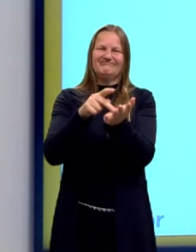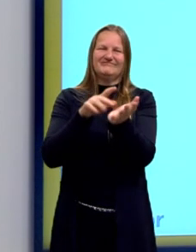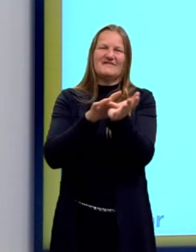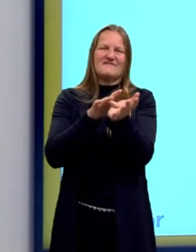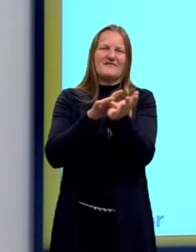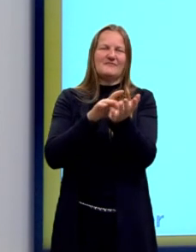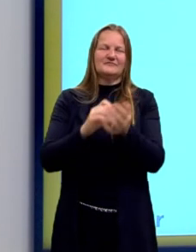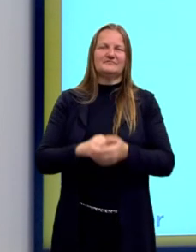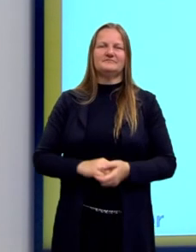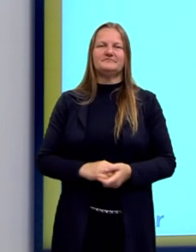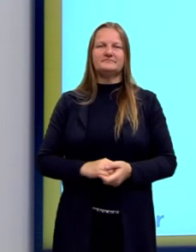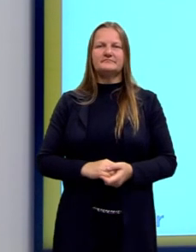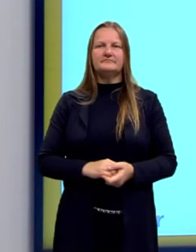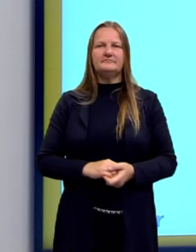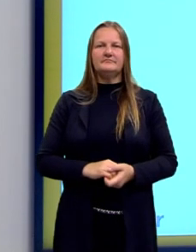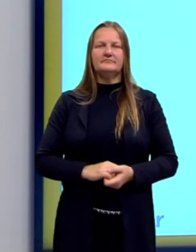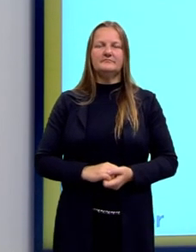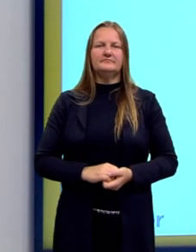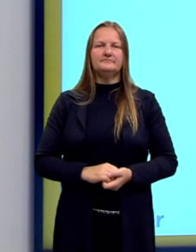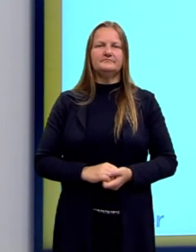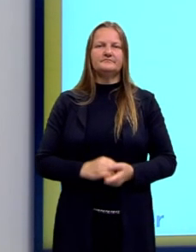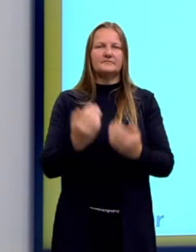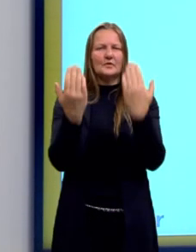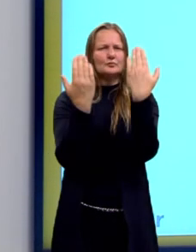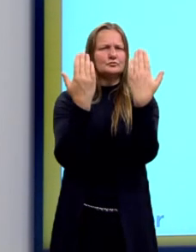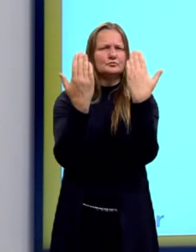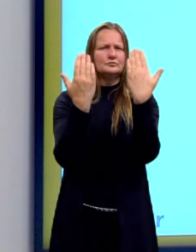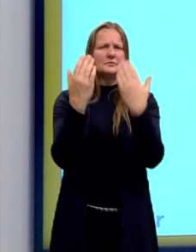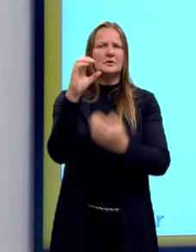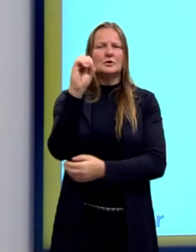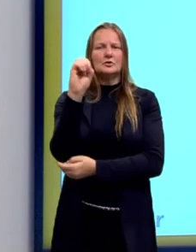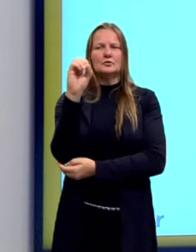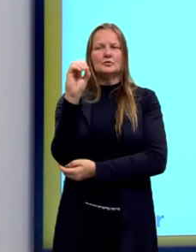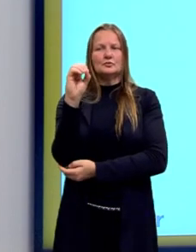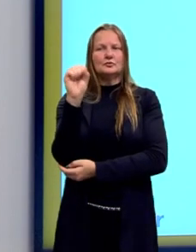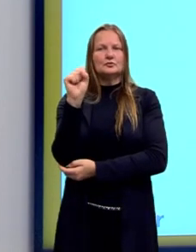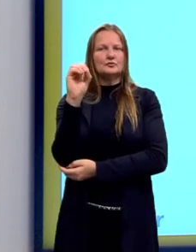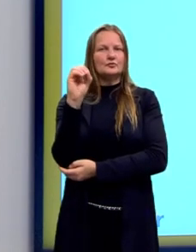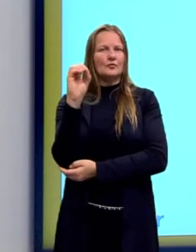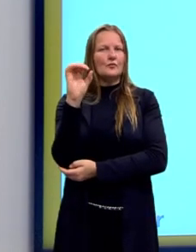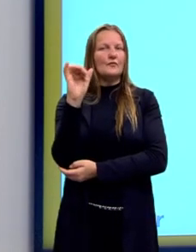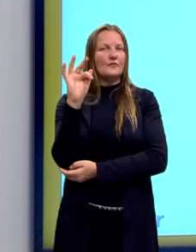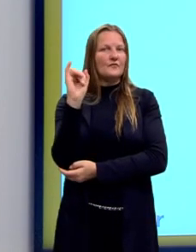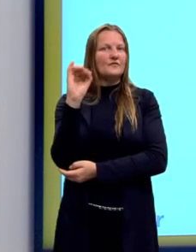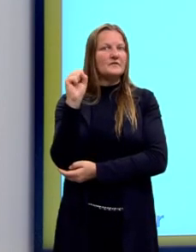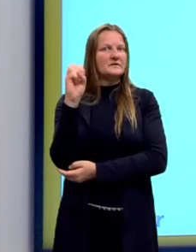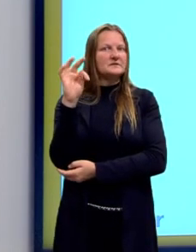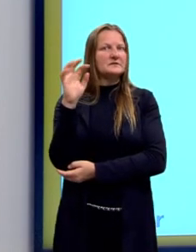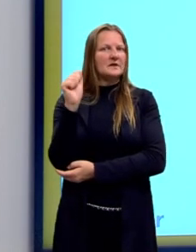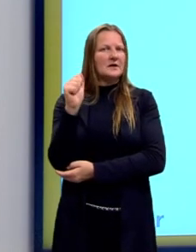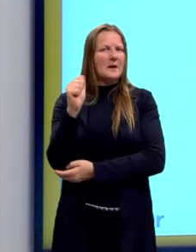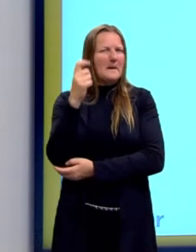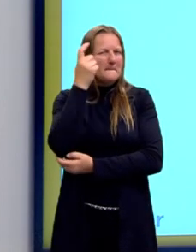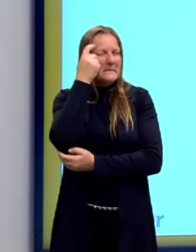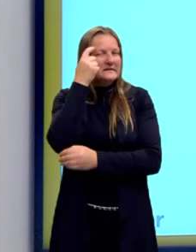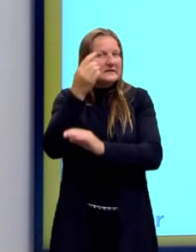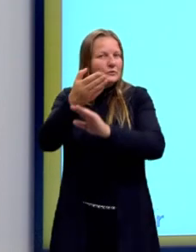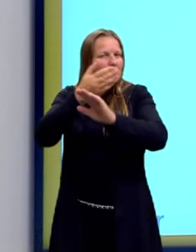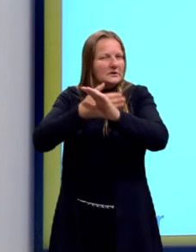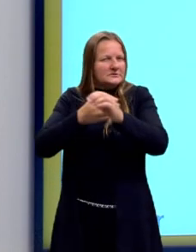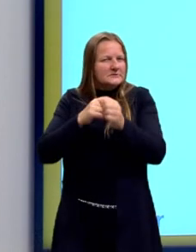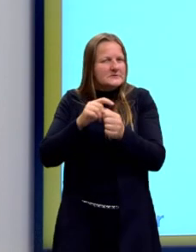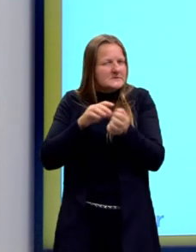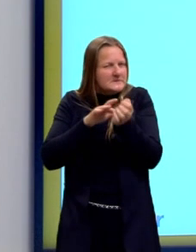não está com a intenção como o sofismo. O sofista não. O sofista já é um argumento, já é uma argumentação, pensando na sua